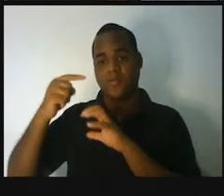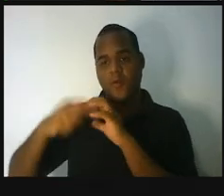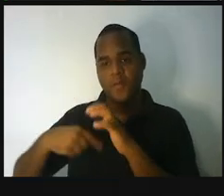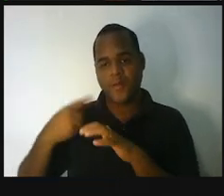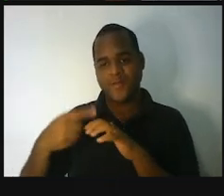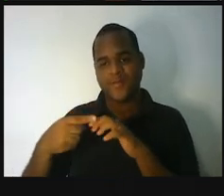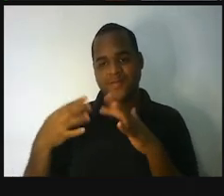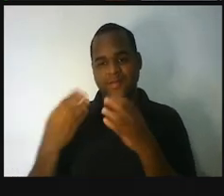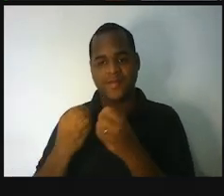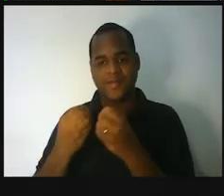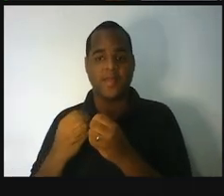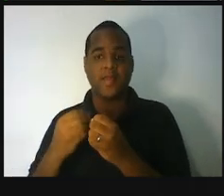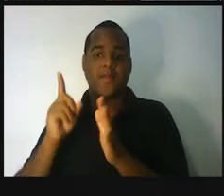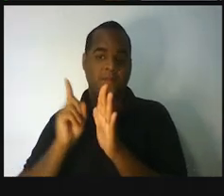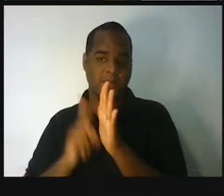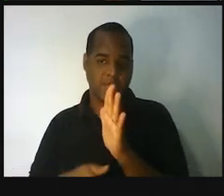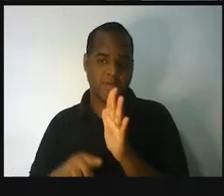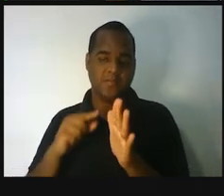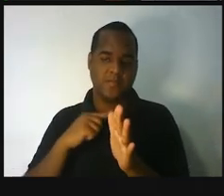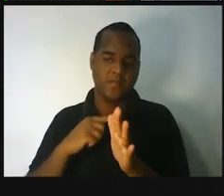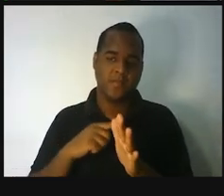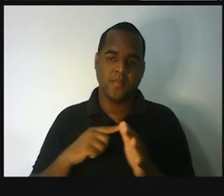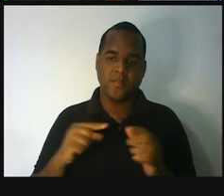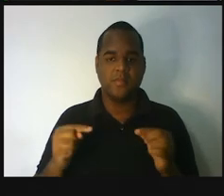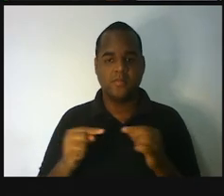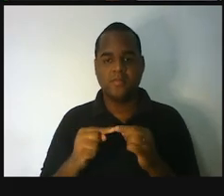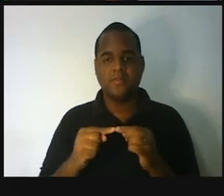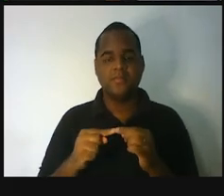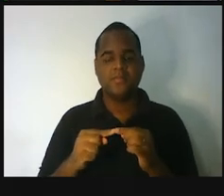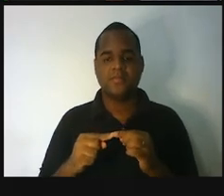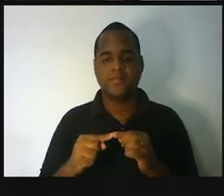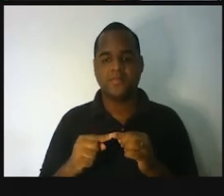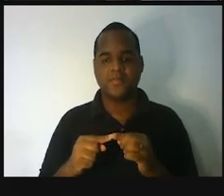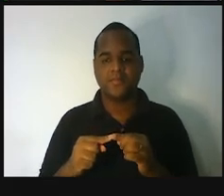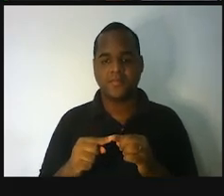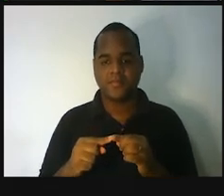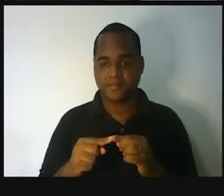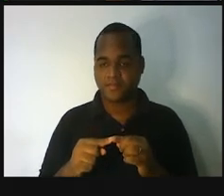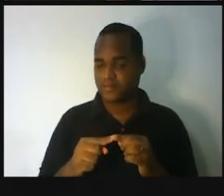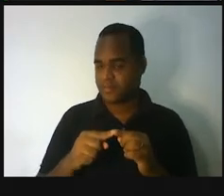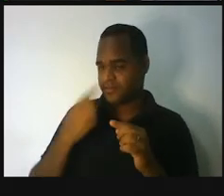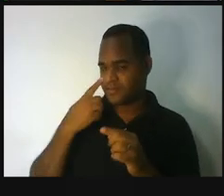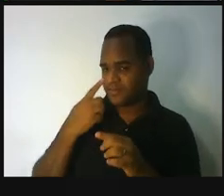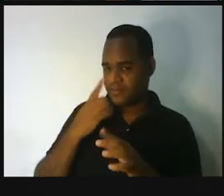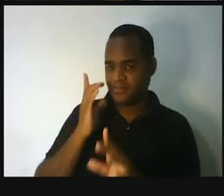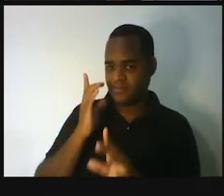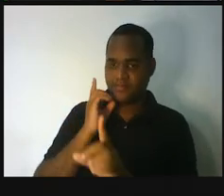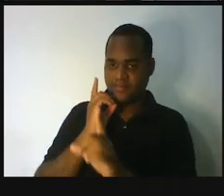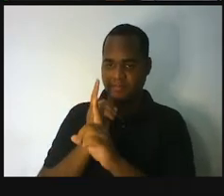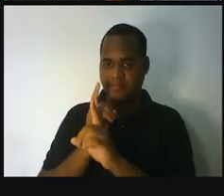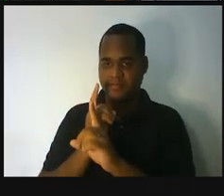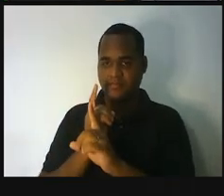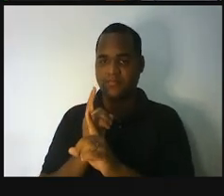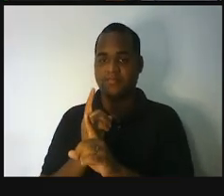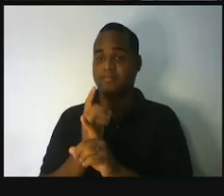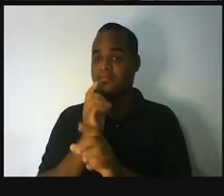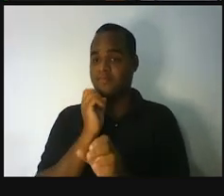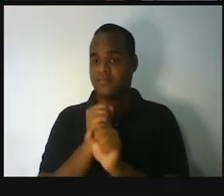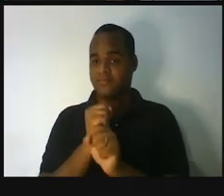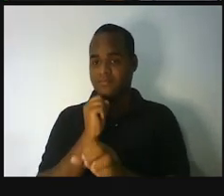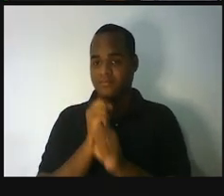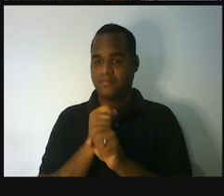fazer menos esse aqui, esse númerozinho menor. Se tiver certo, você vai encontrar esse resultado